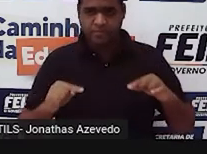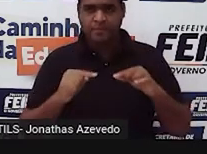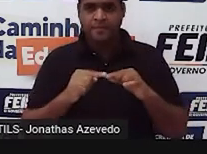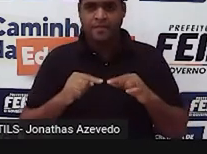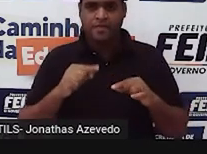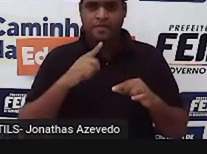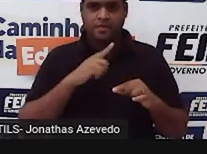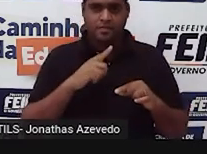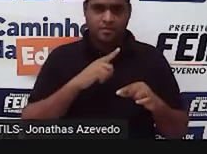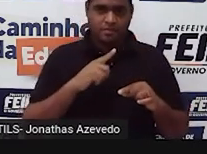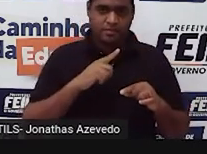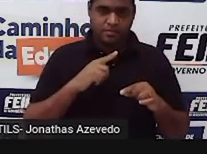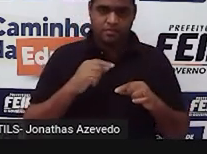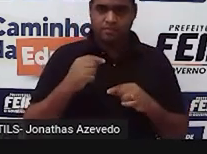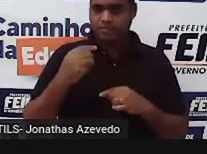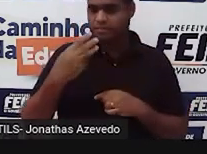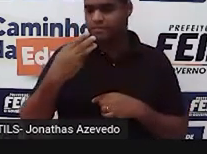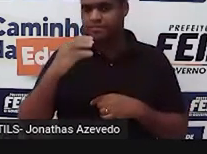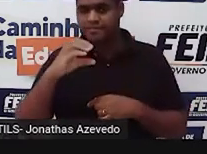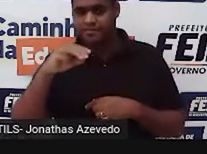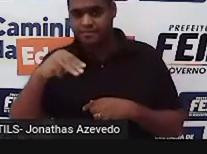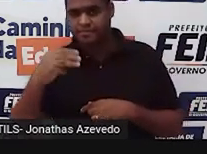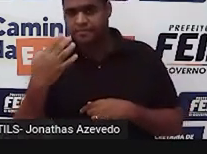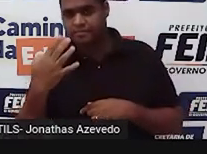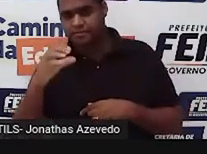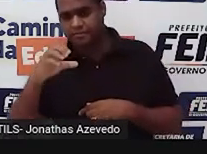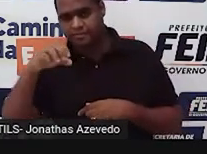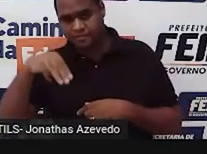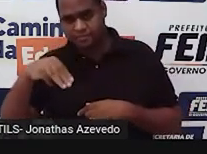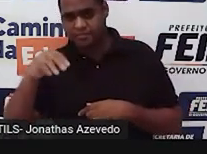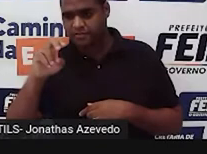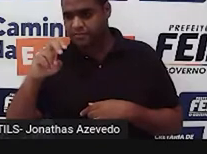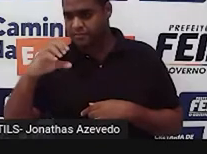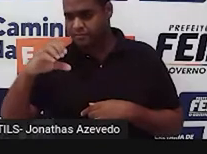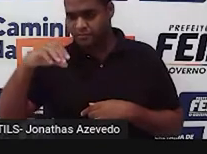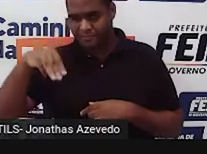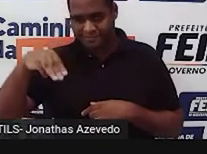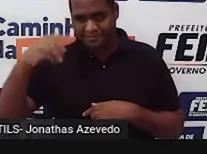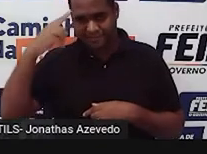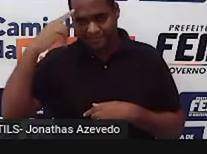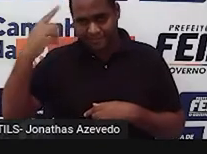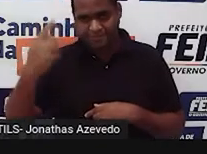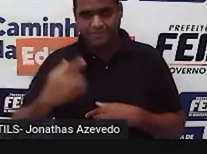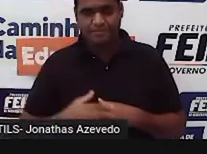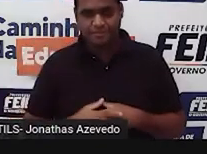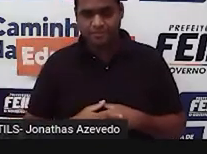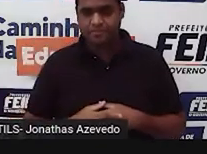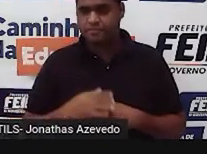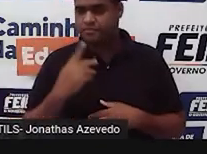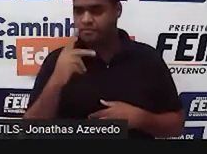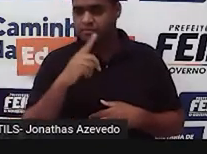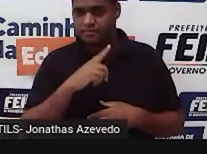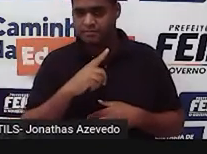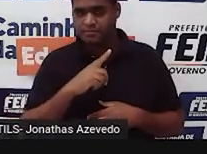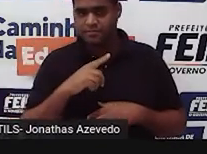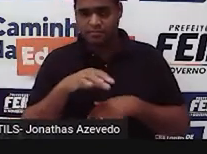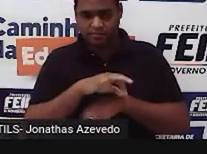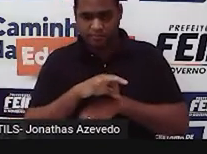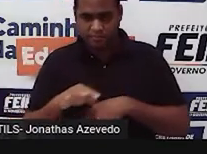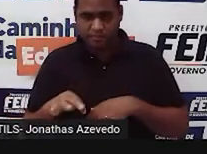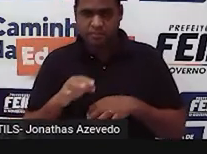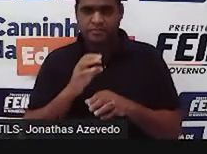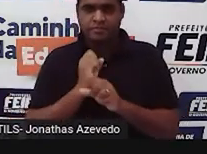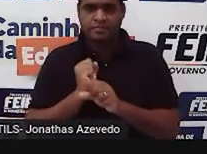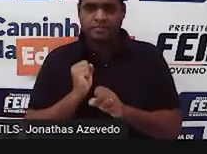centímetros, 4 centímetros e 5 centímetros, né? Caso você tenha uma régua e queira rascunhar